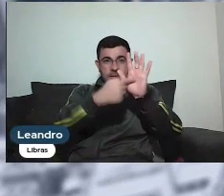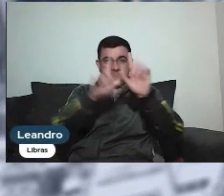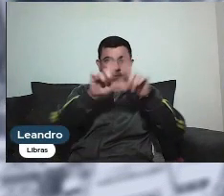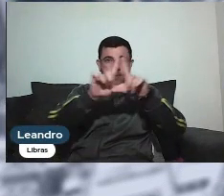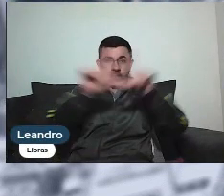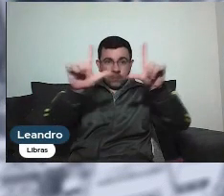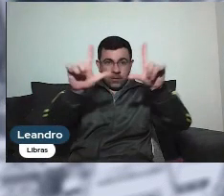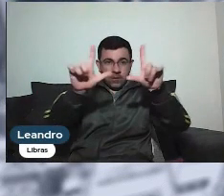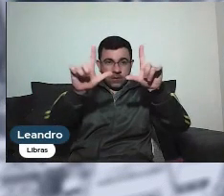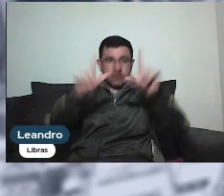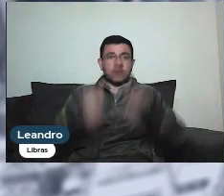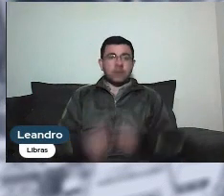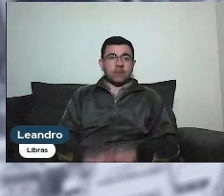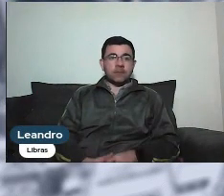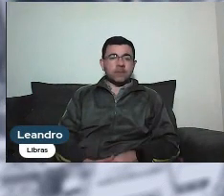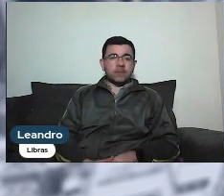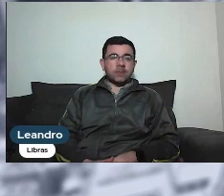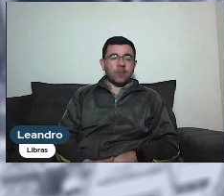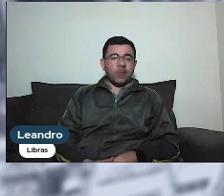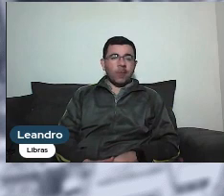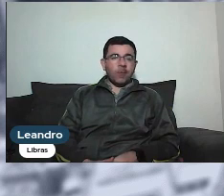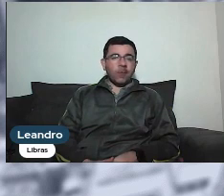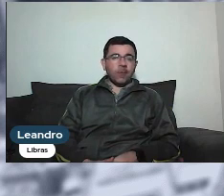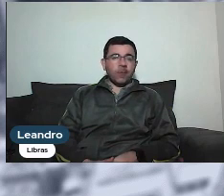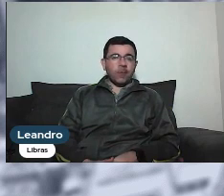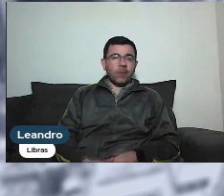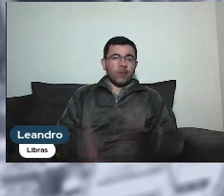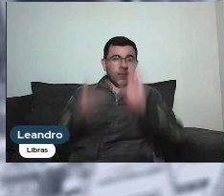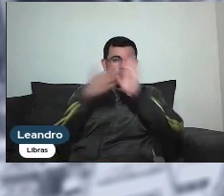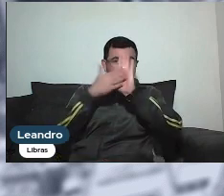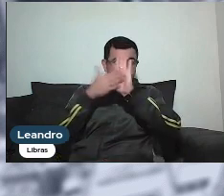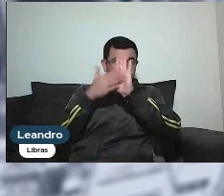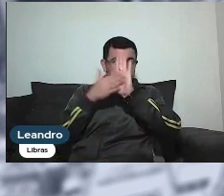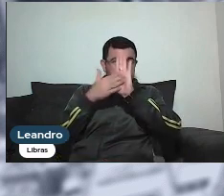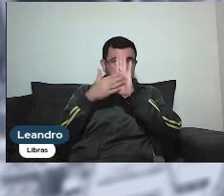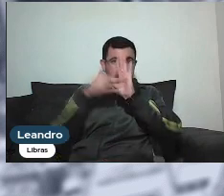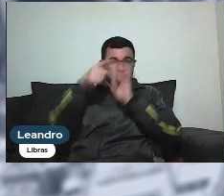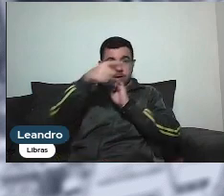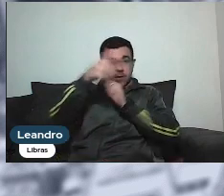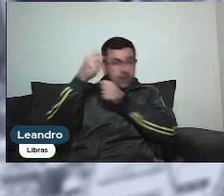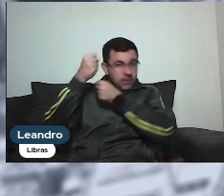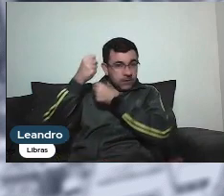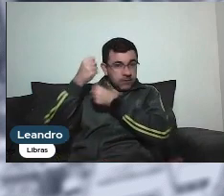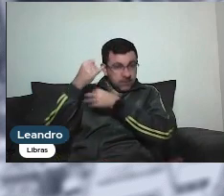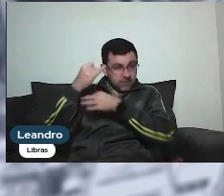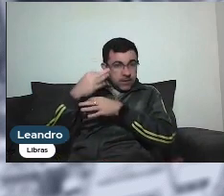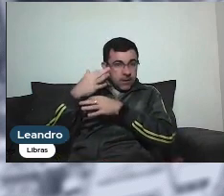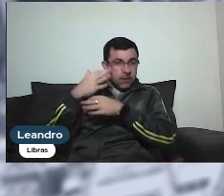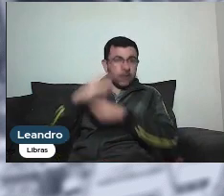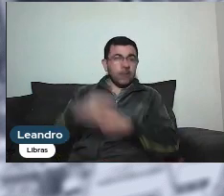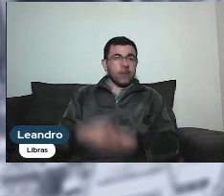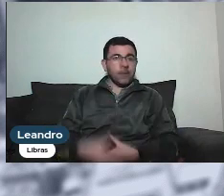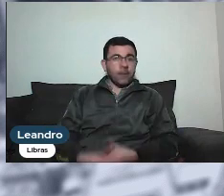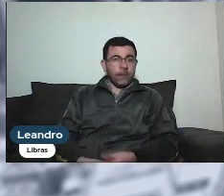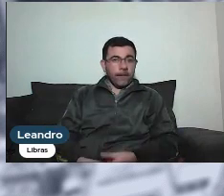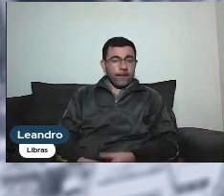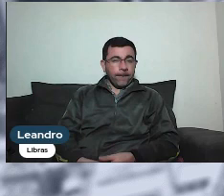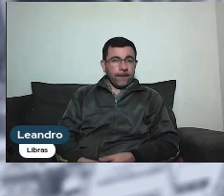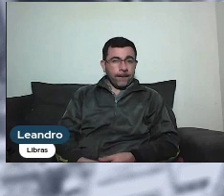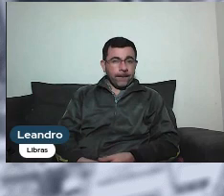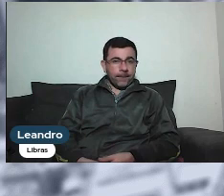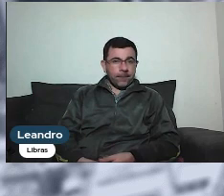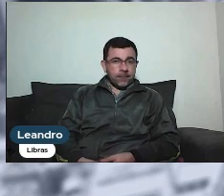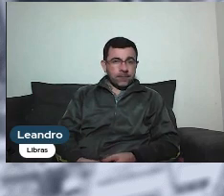tenham ideia deste documento, o que é que o Zé Carlos vai destacar desta informação oficial. Zé Carlos,